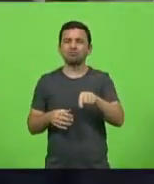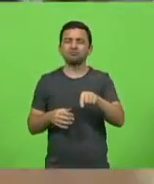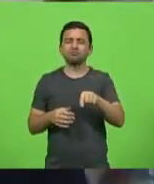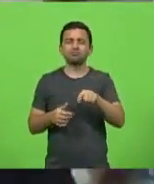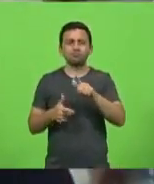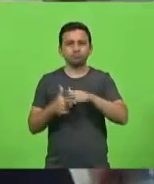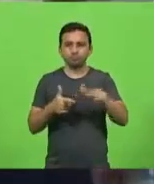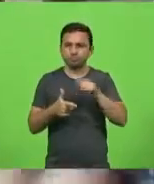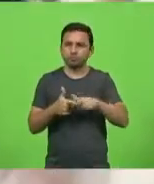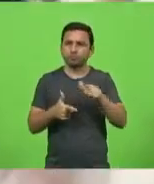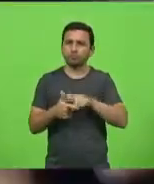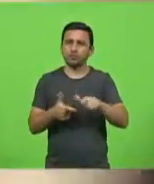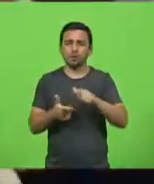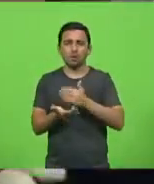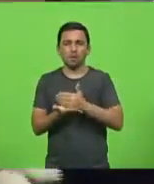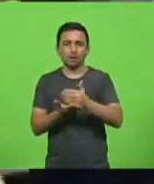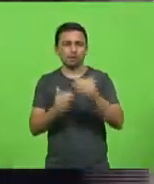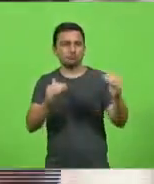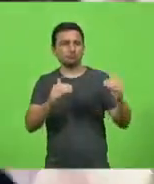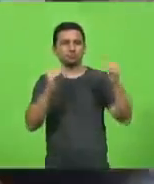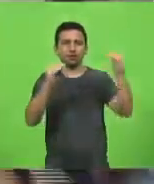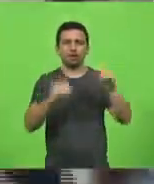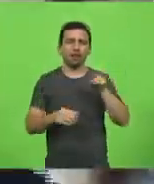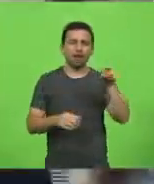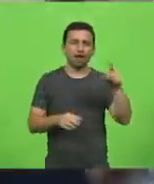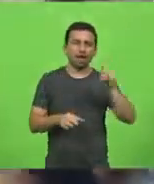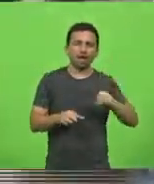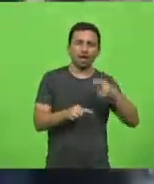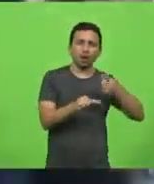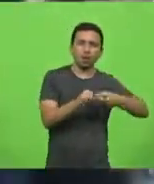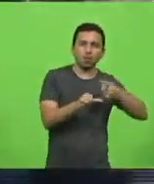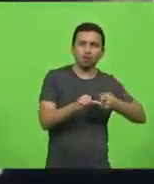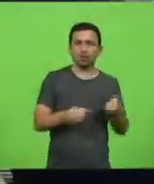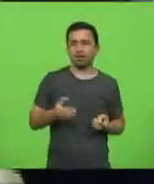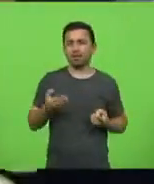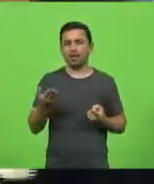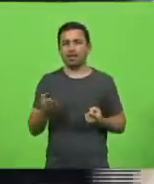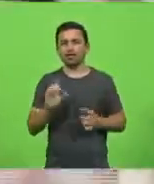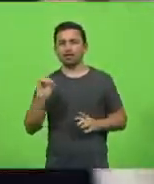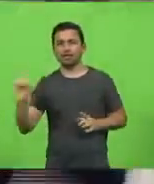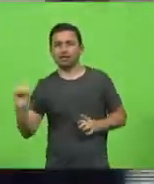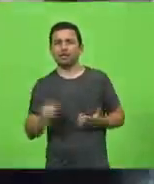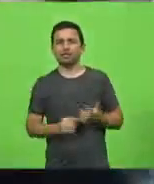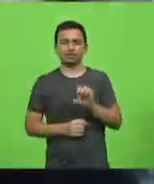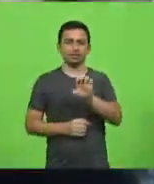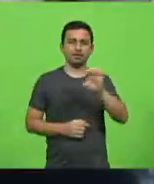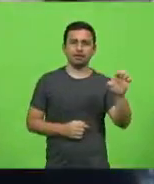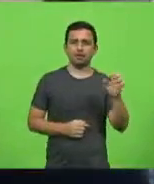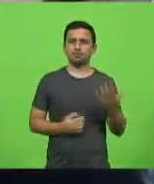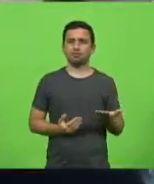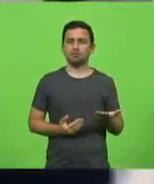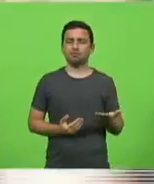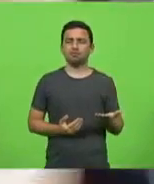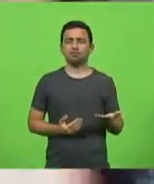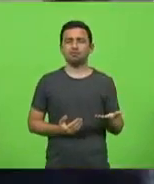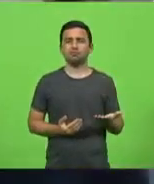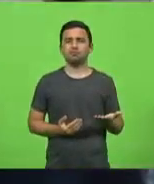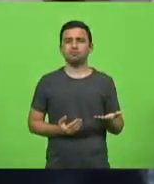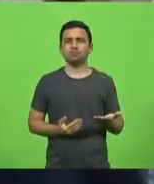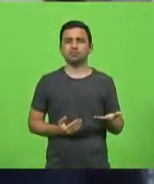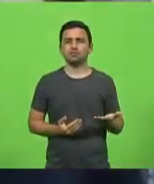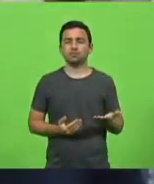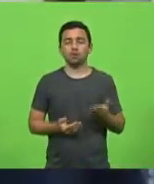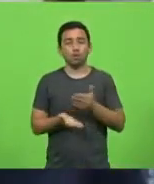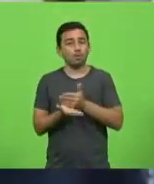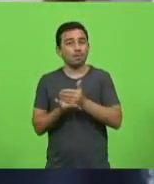Entende? Porque se é daqui é comunista, se é dali é esquerdista, se é daqui é direita, se é daqui é nazista, enfim. Ela começa lá